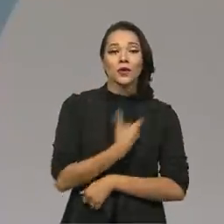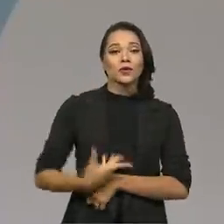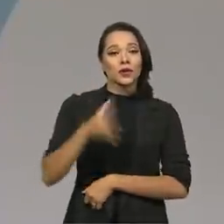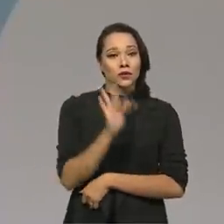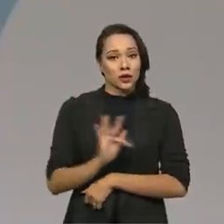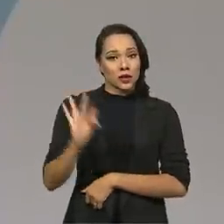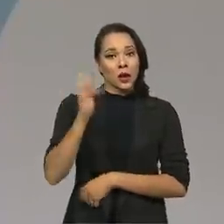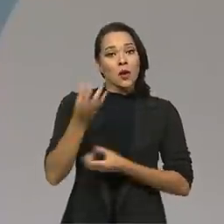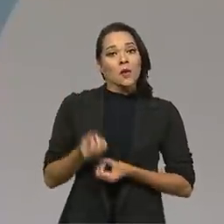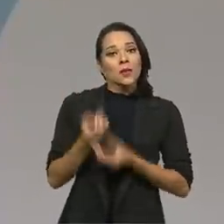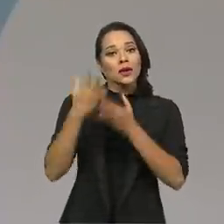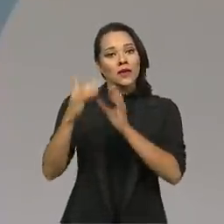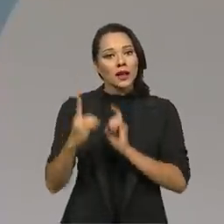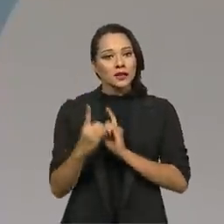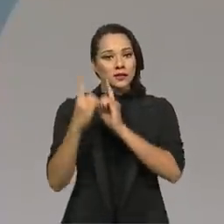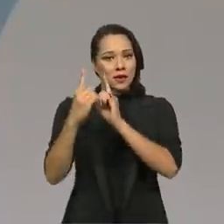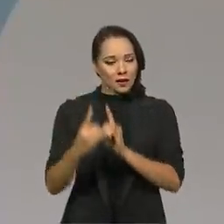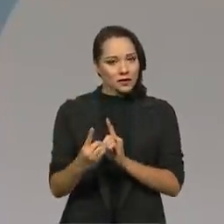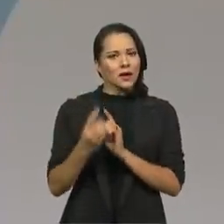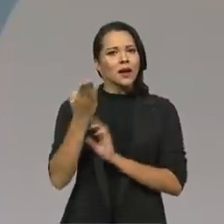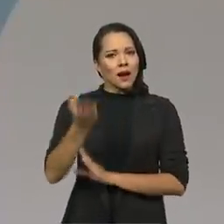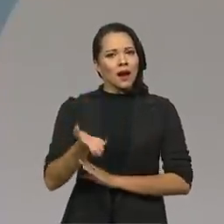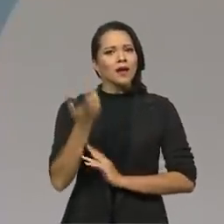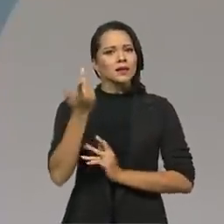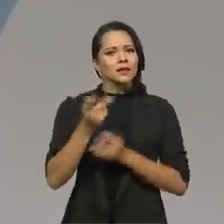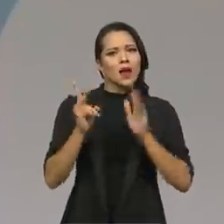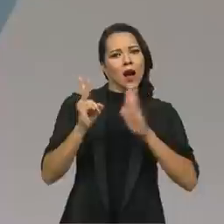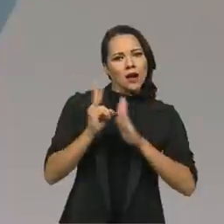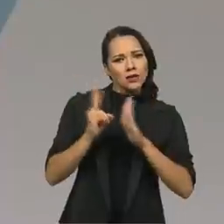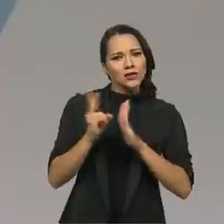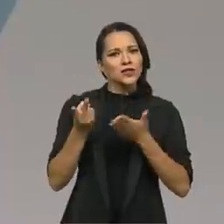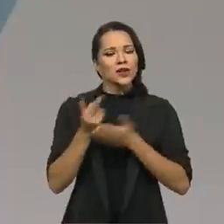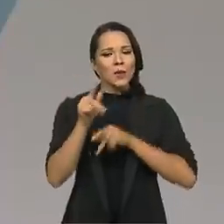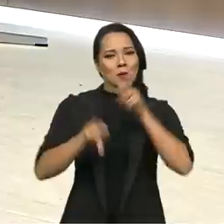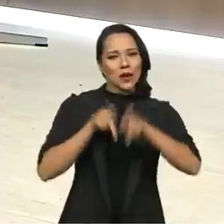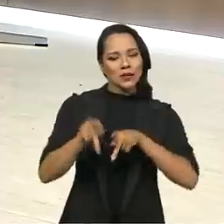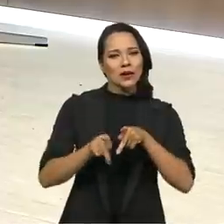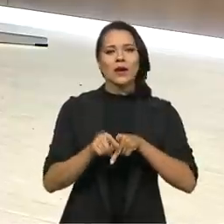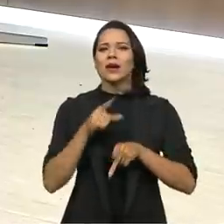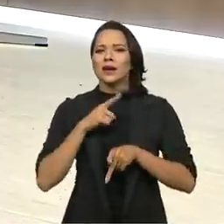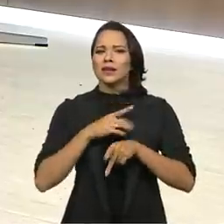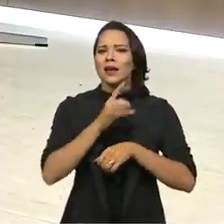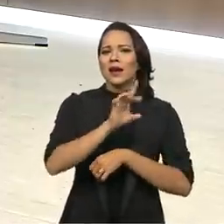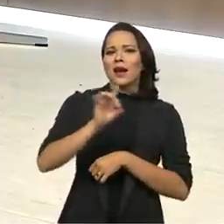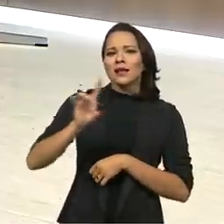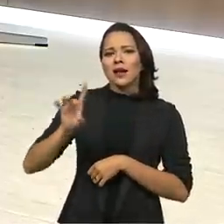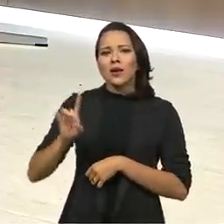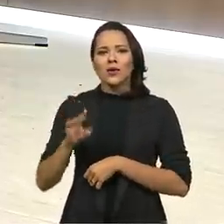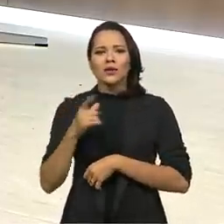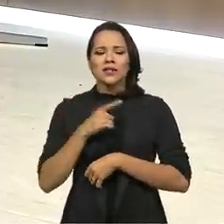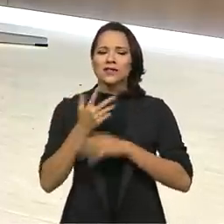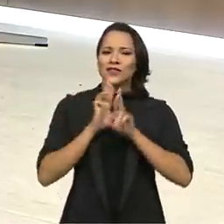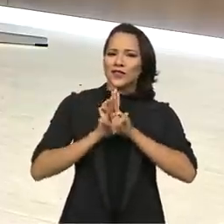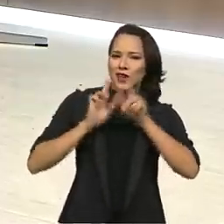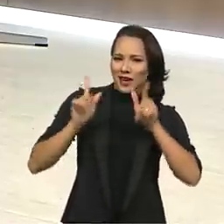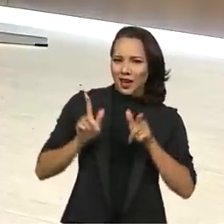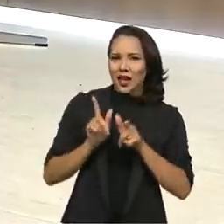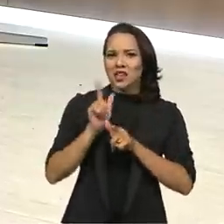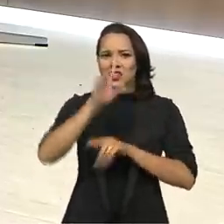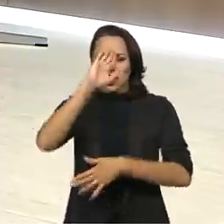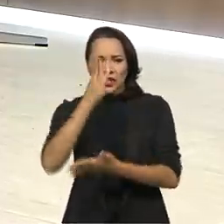federal para levar assistência a essas aldeias, a esses povos, que tem ali cada um a sua peculiaridade,